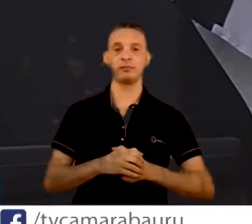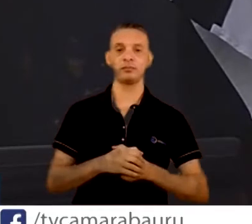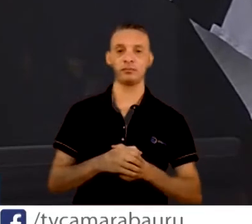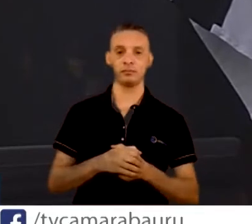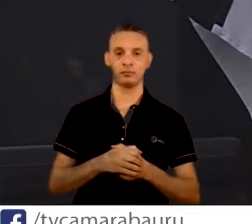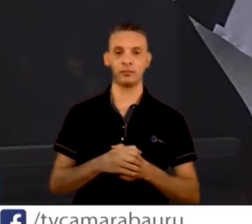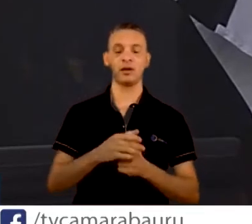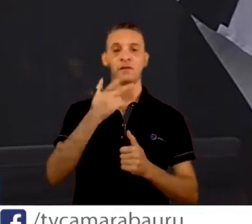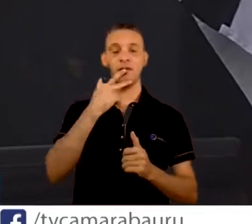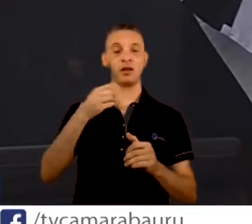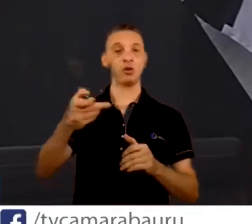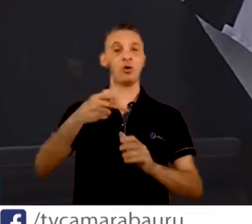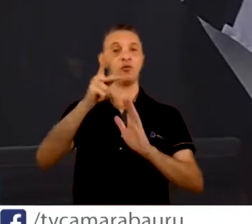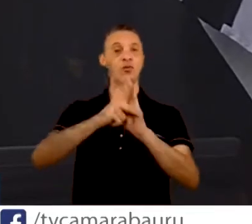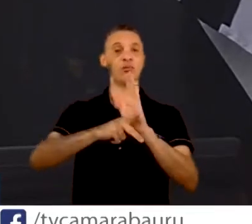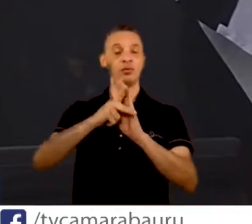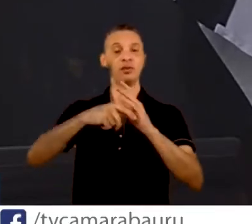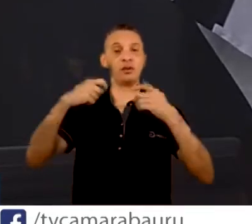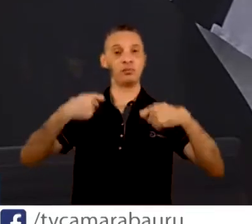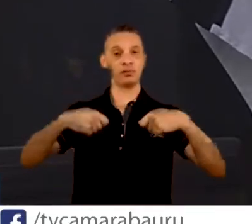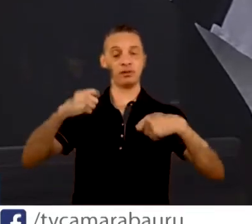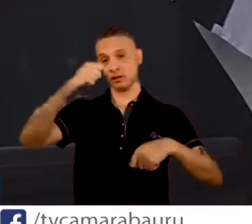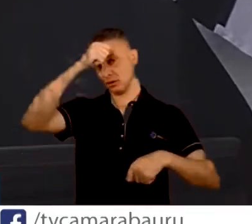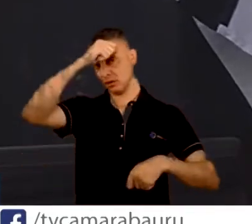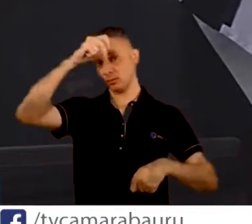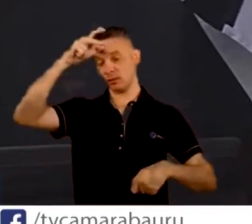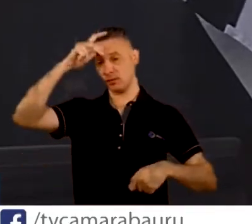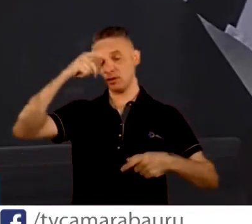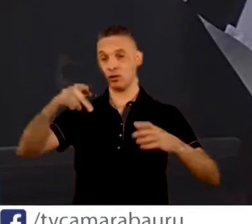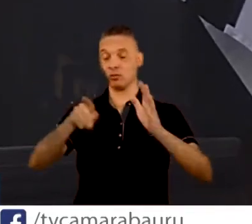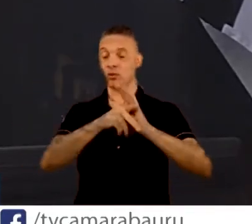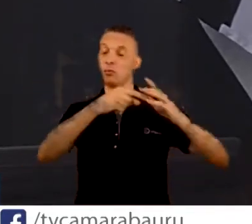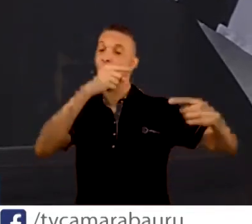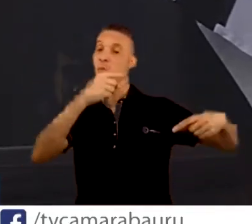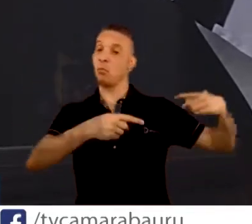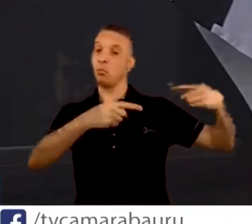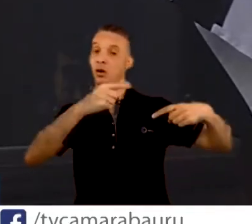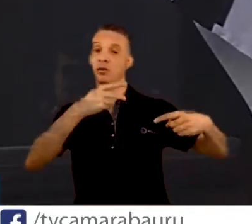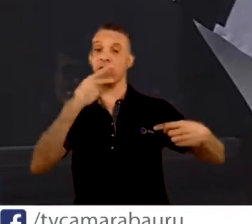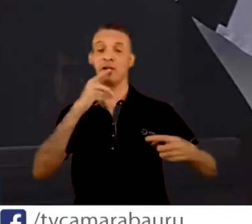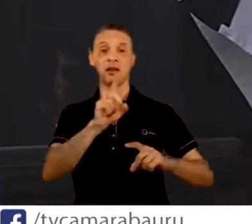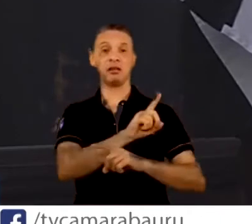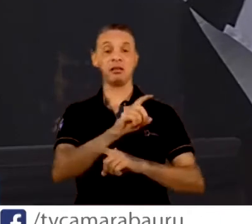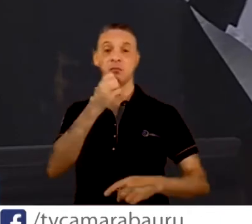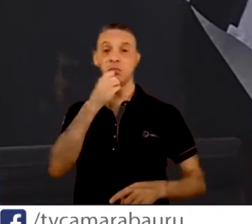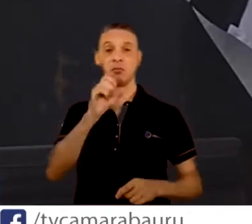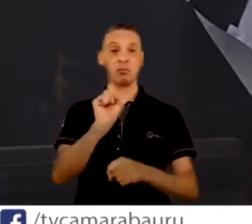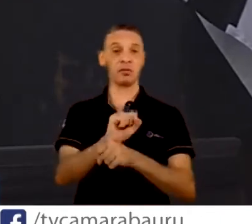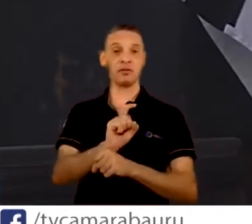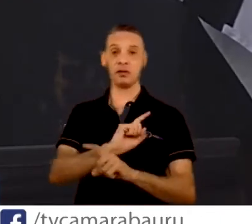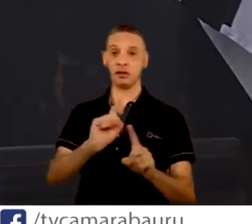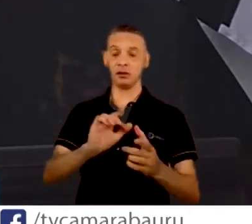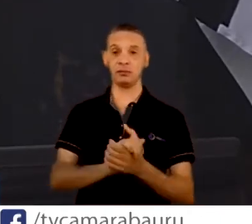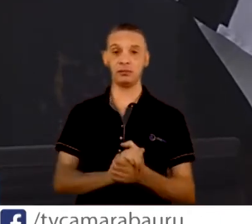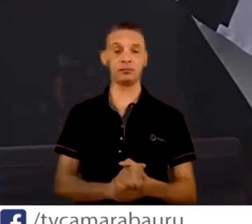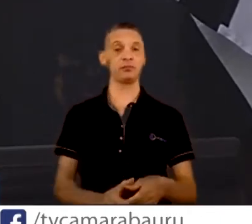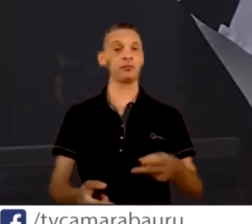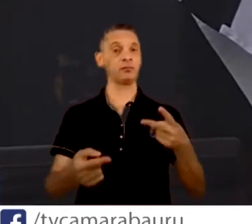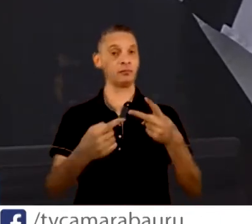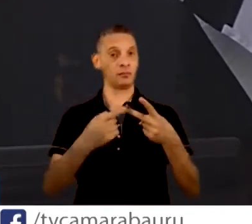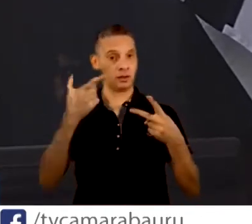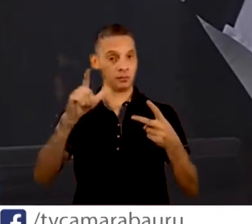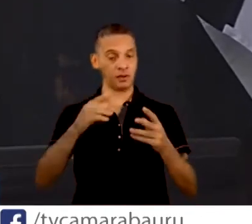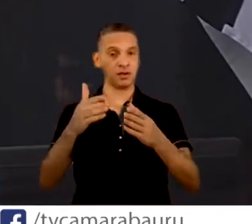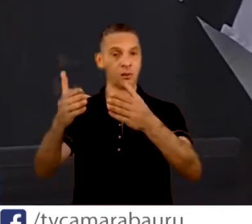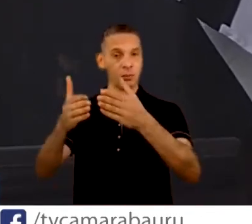que o prefeito, por questões políticas, fala que não é para paralisar. E vou pedir mais. Eu quero saber se